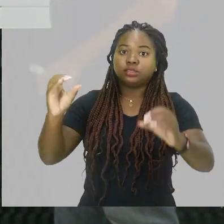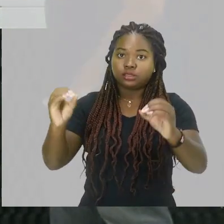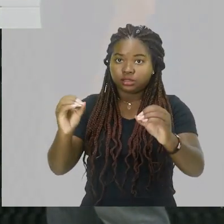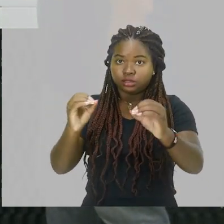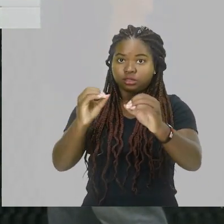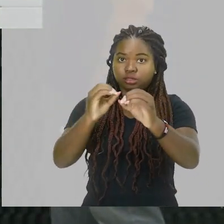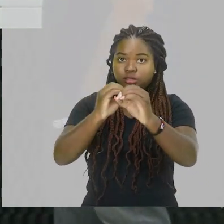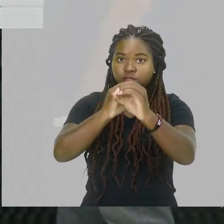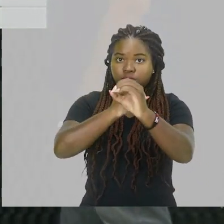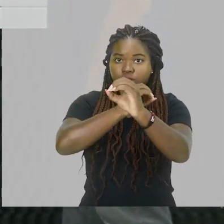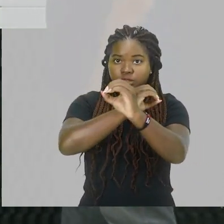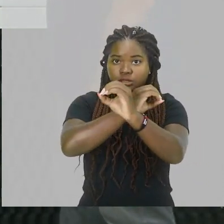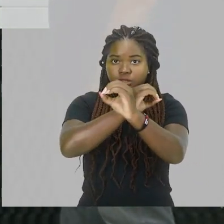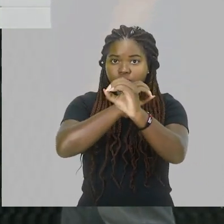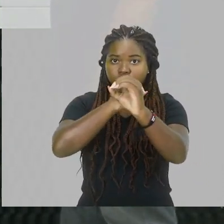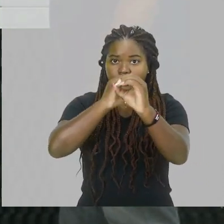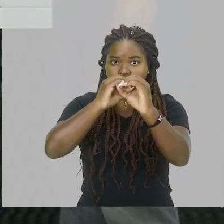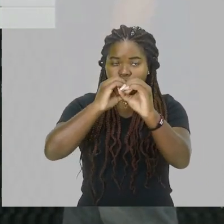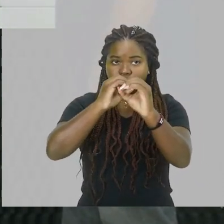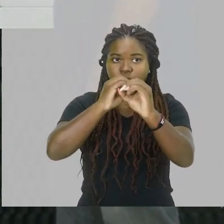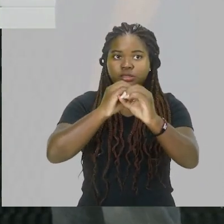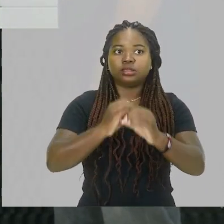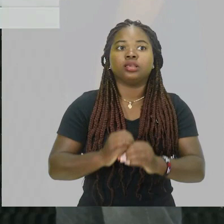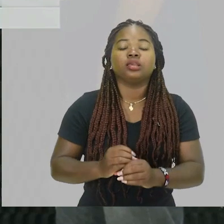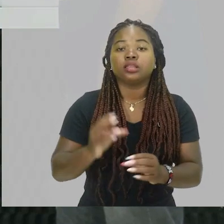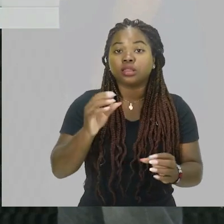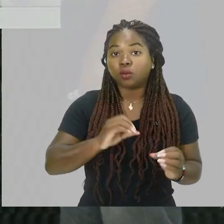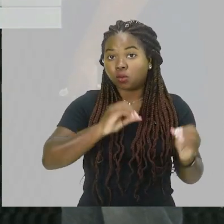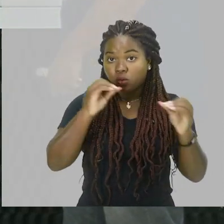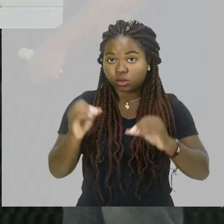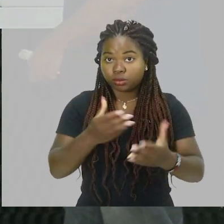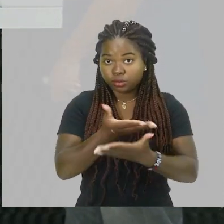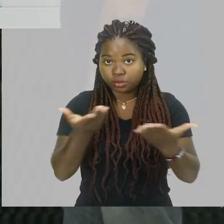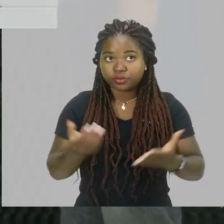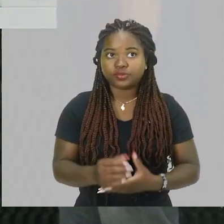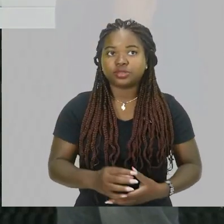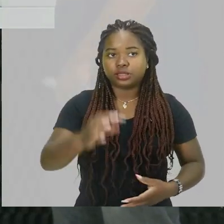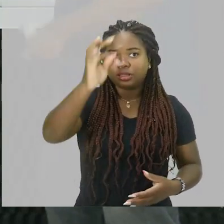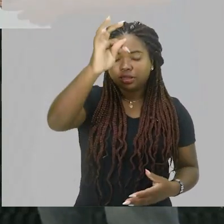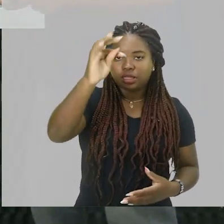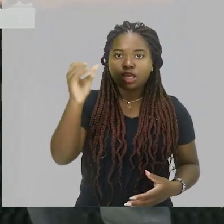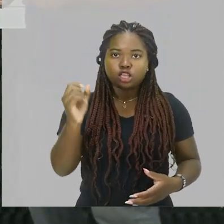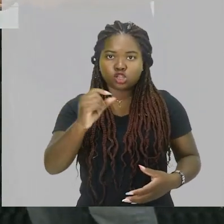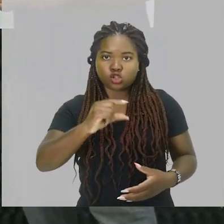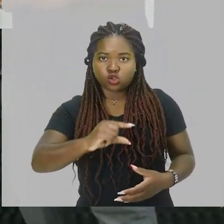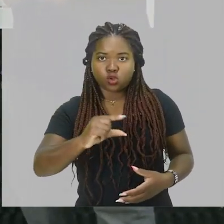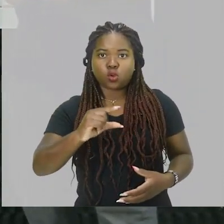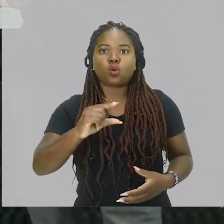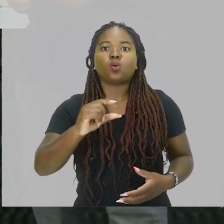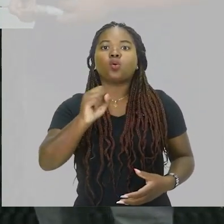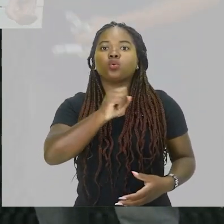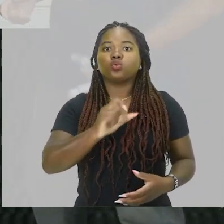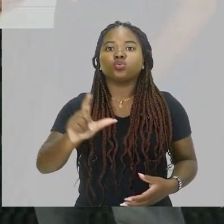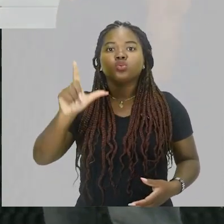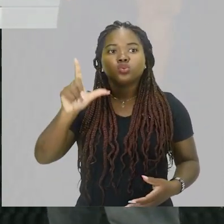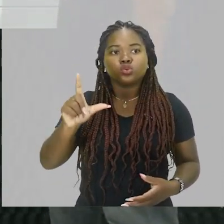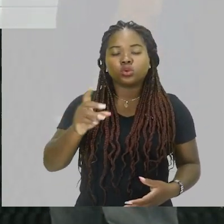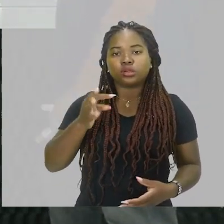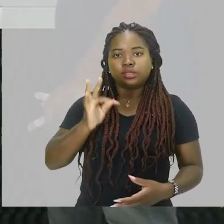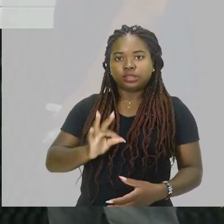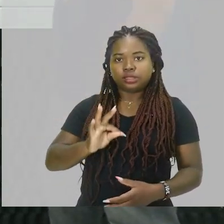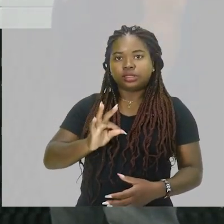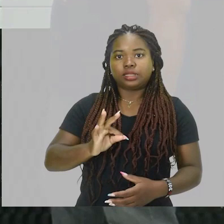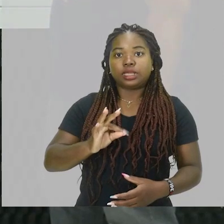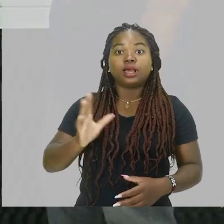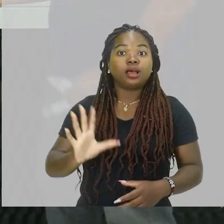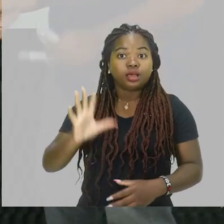Então esse local aqui que eu estou pintando é um local em que a Terra vai assumir um movimento de rotação, em que é